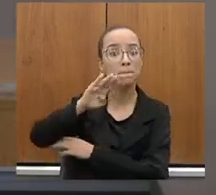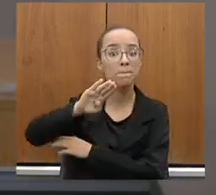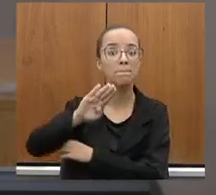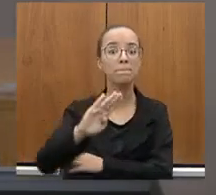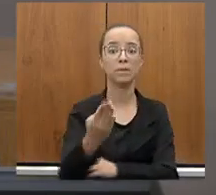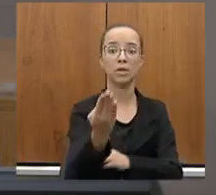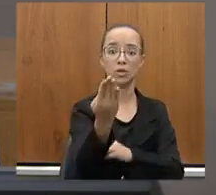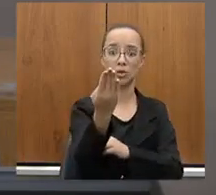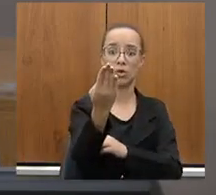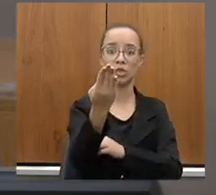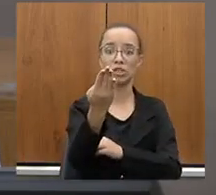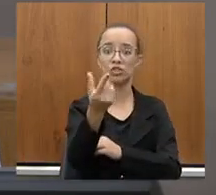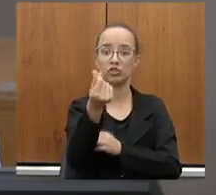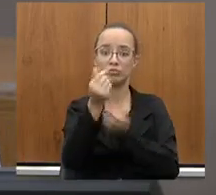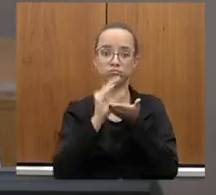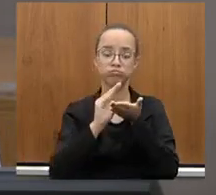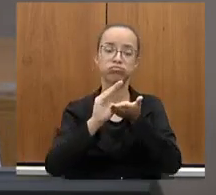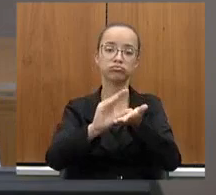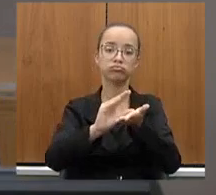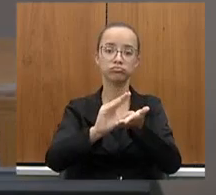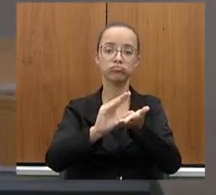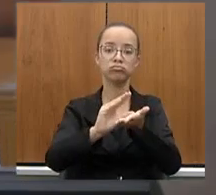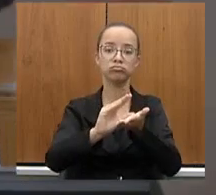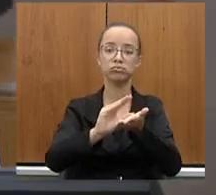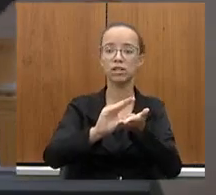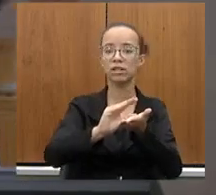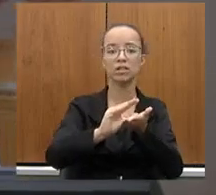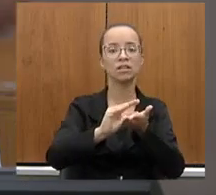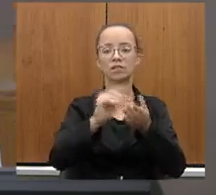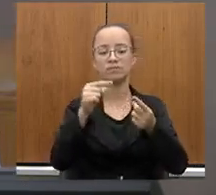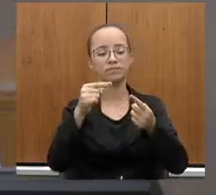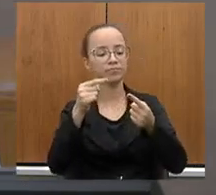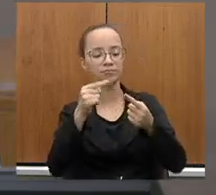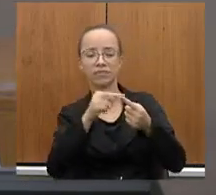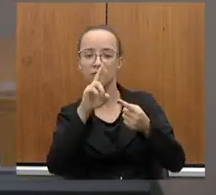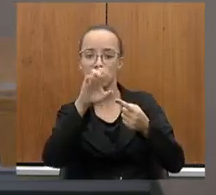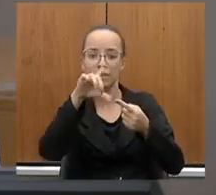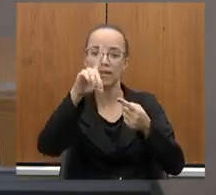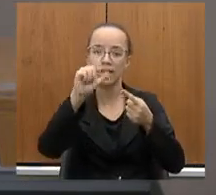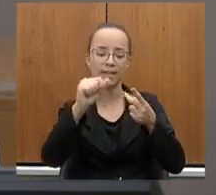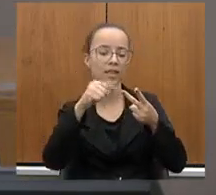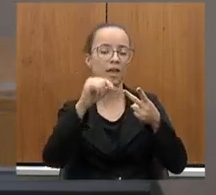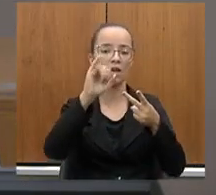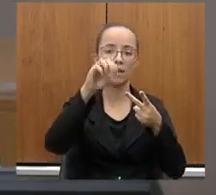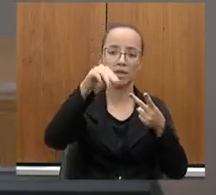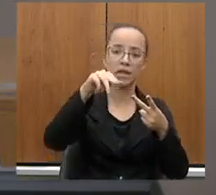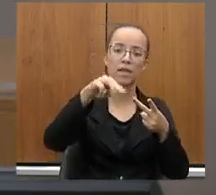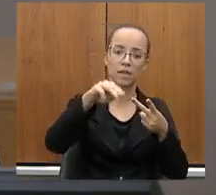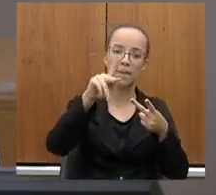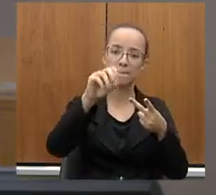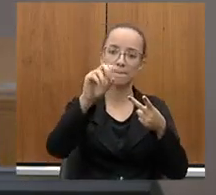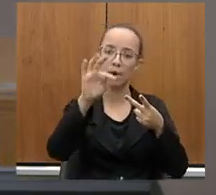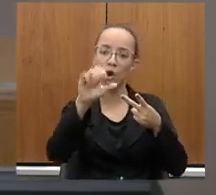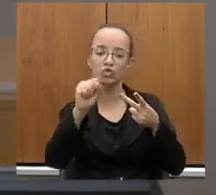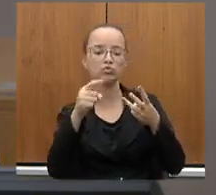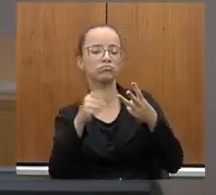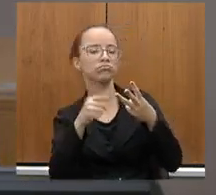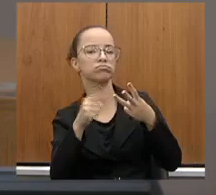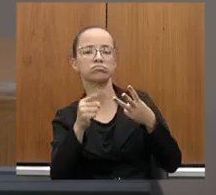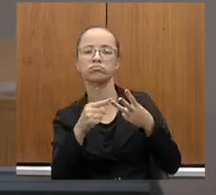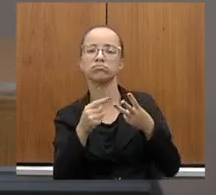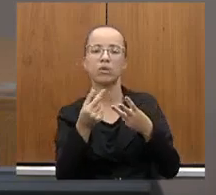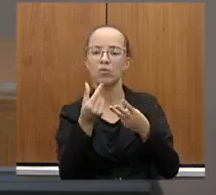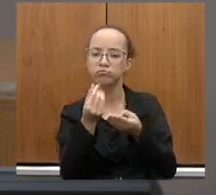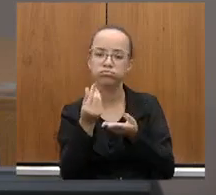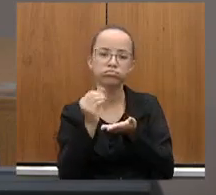investimentos, gerando renda, impostos e riqueza para o Estado.